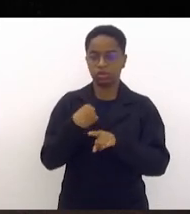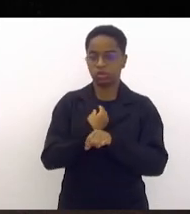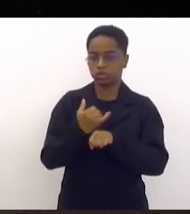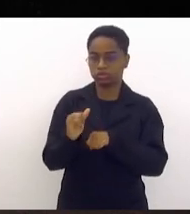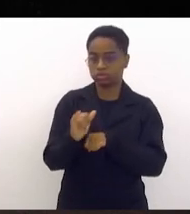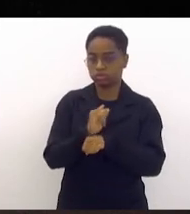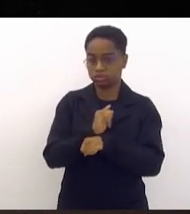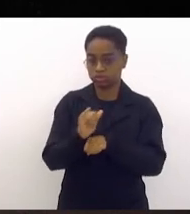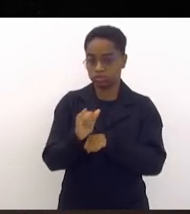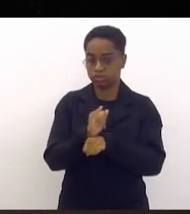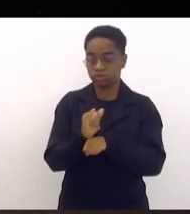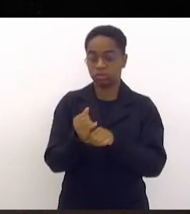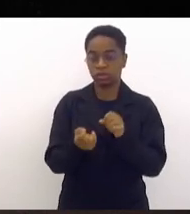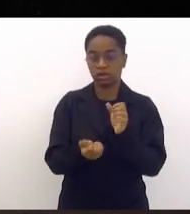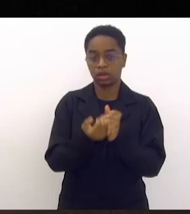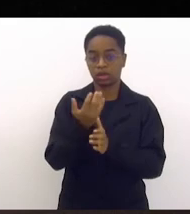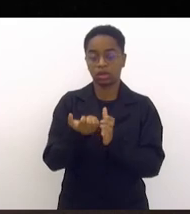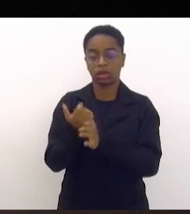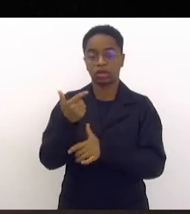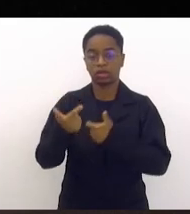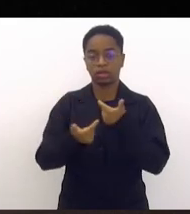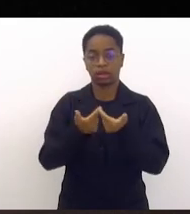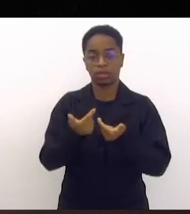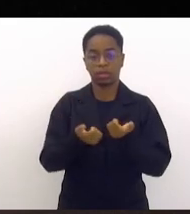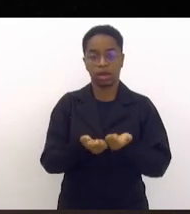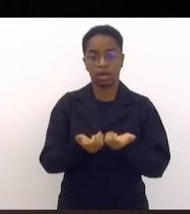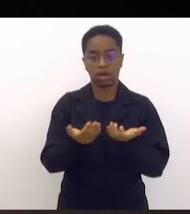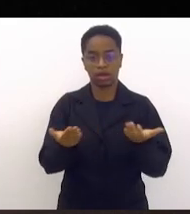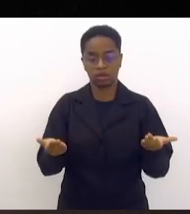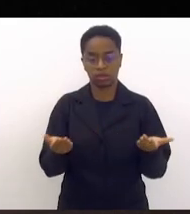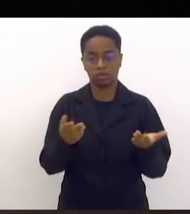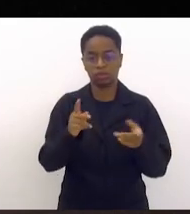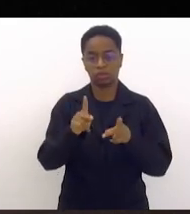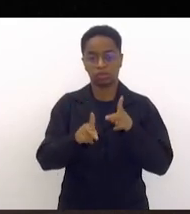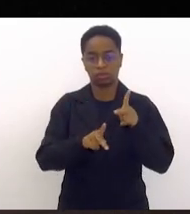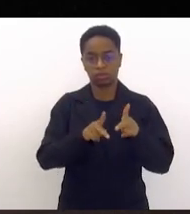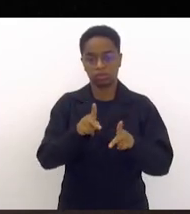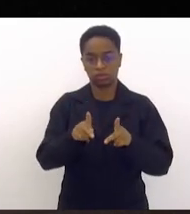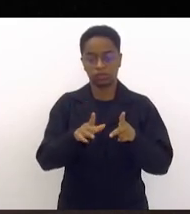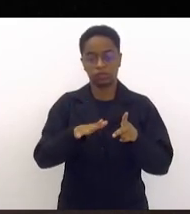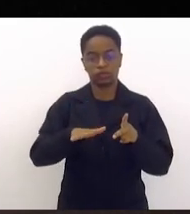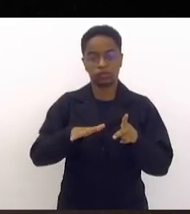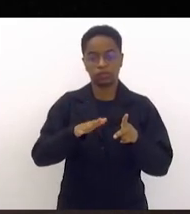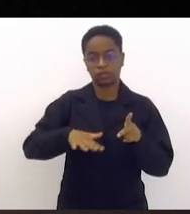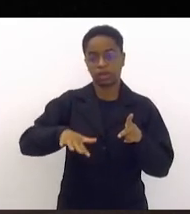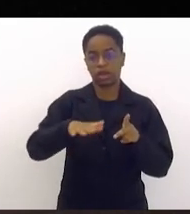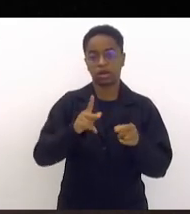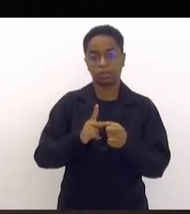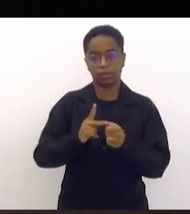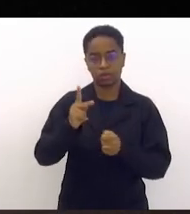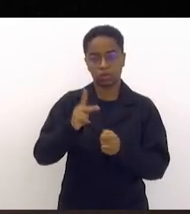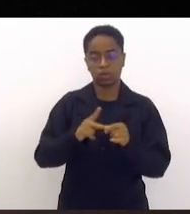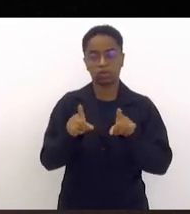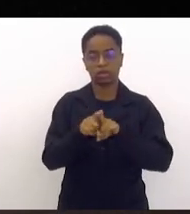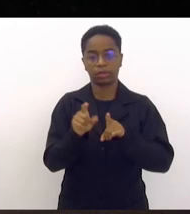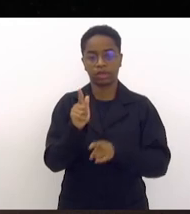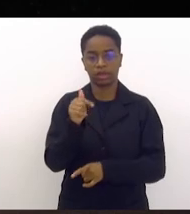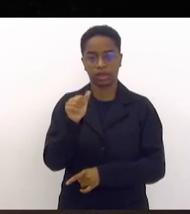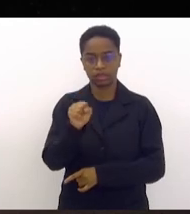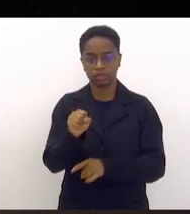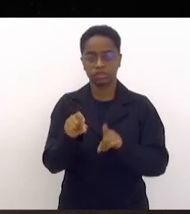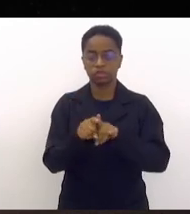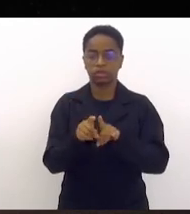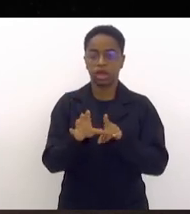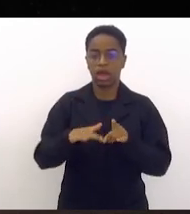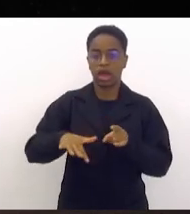de geração de emprego para a indústria do petróleo, do gás e da